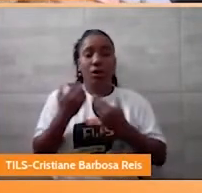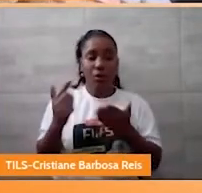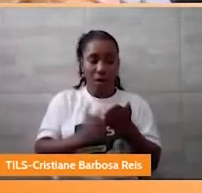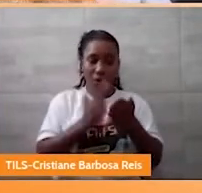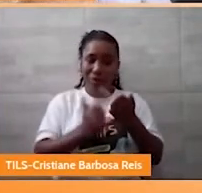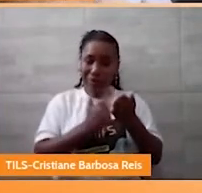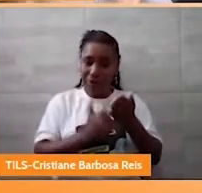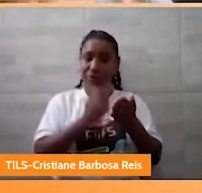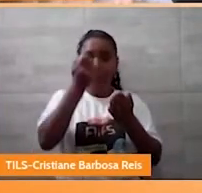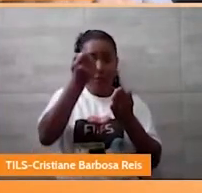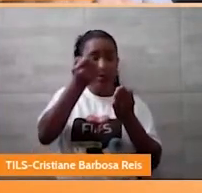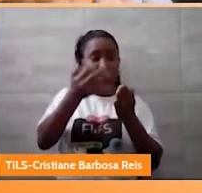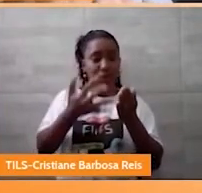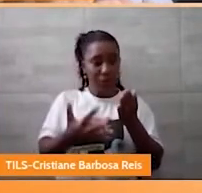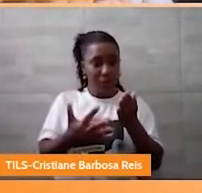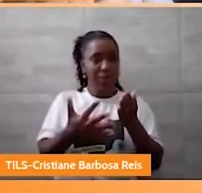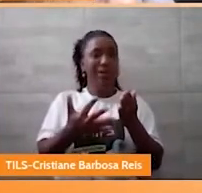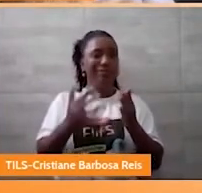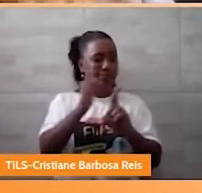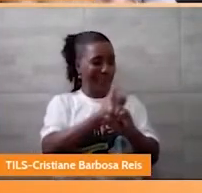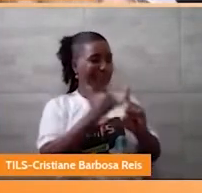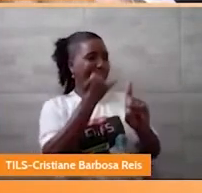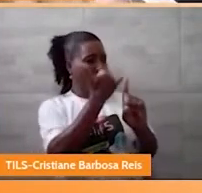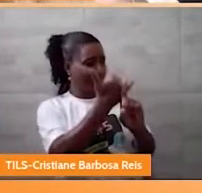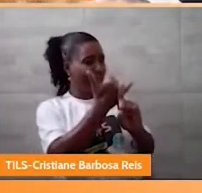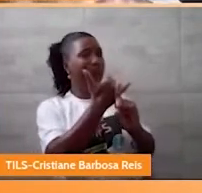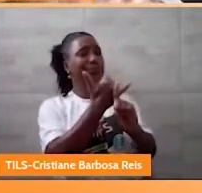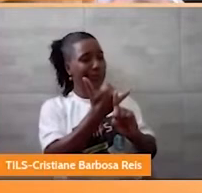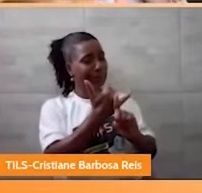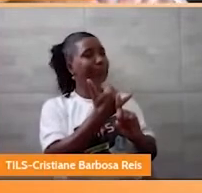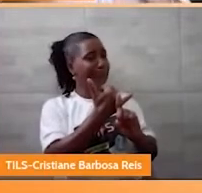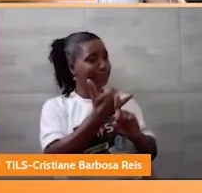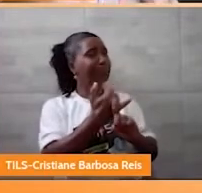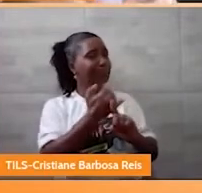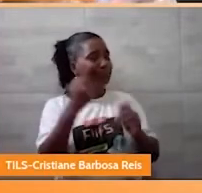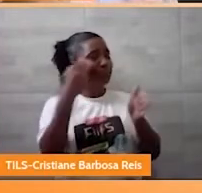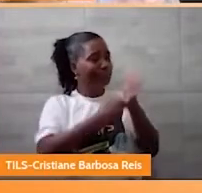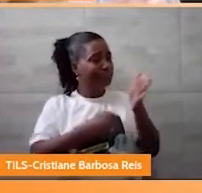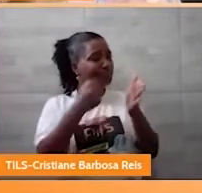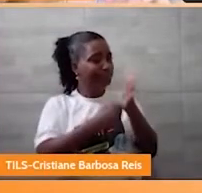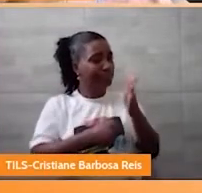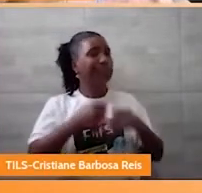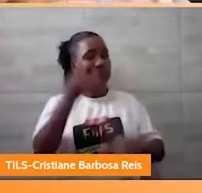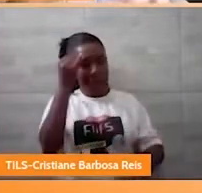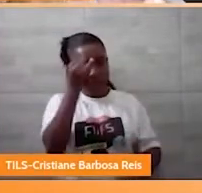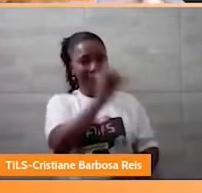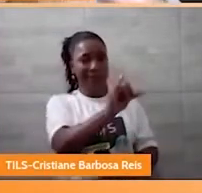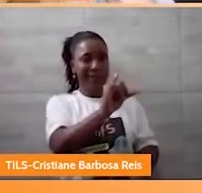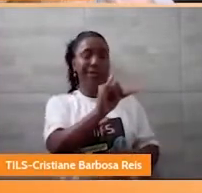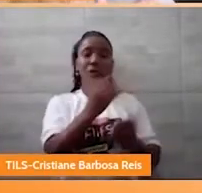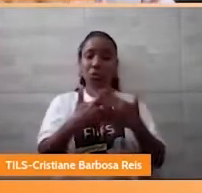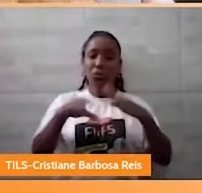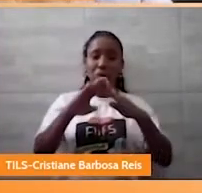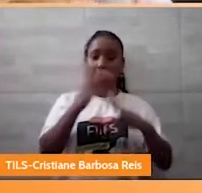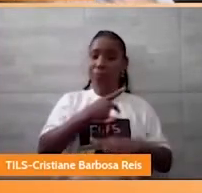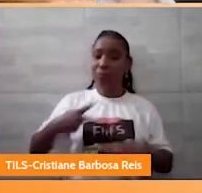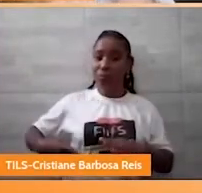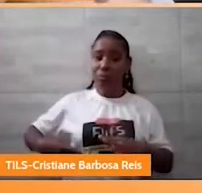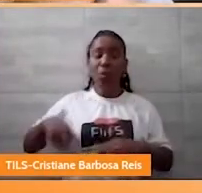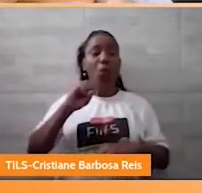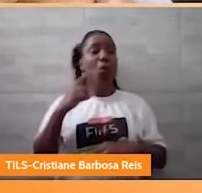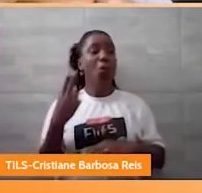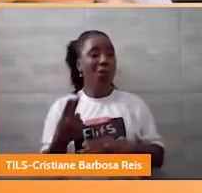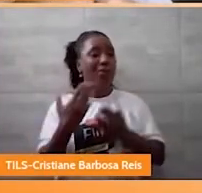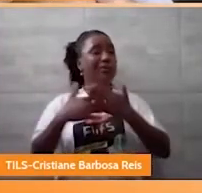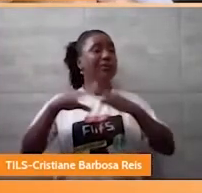do enfrentamento ao bullying na escola. E seja a escola pública, seja a escola particular. Mas também, para além da escola, como